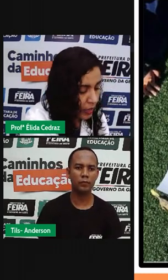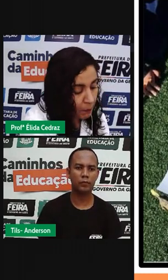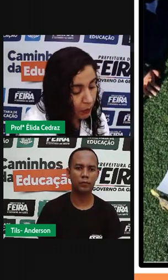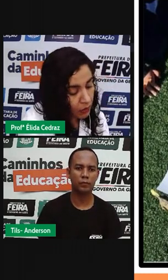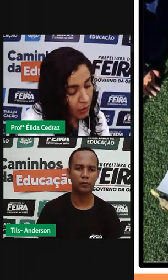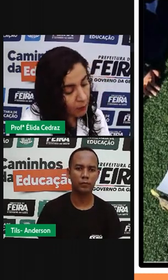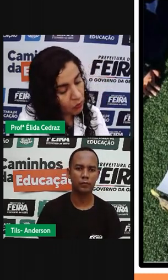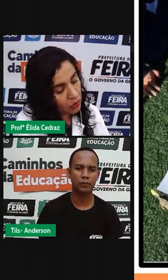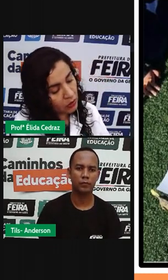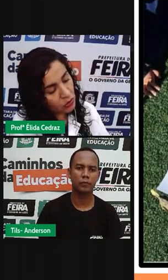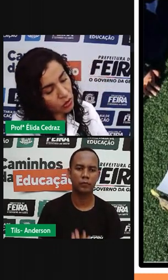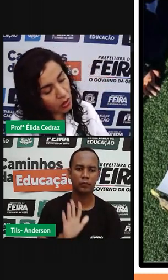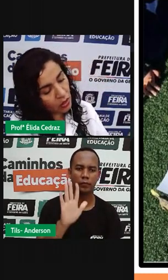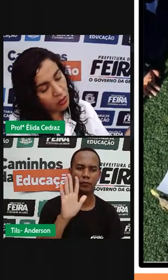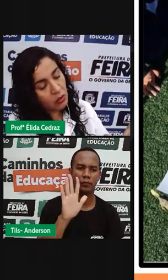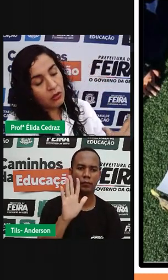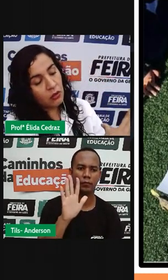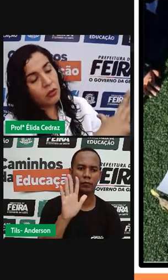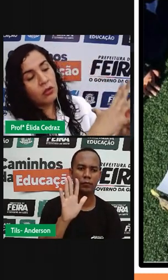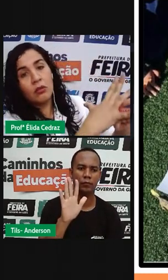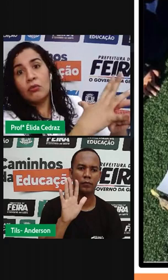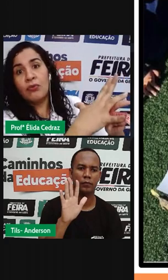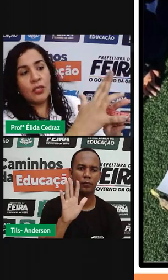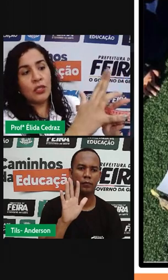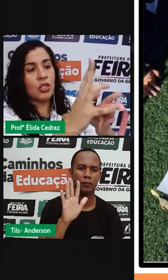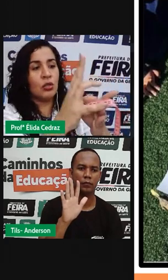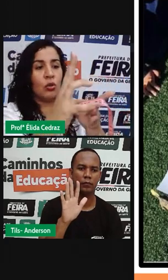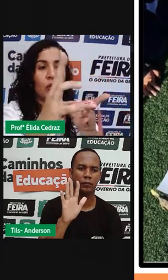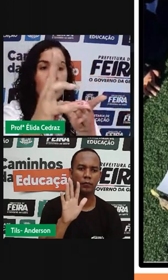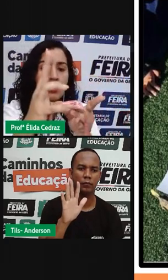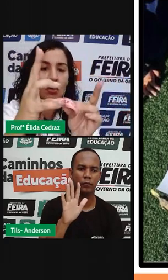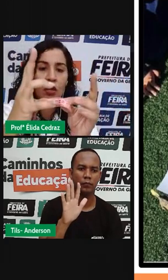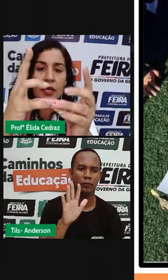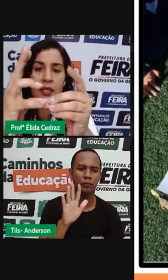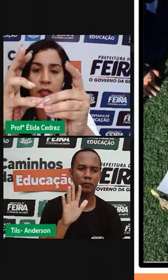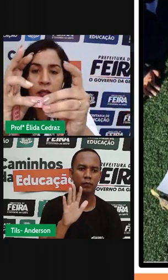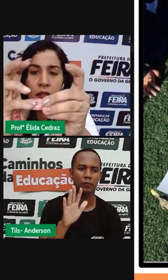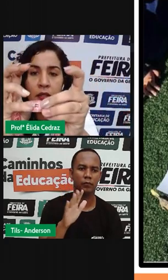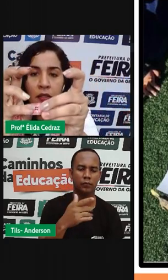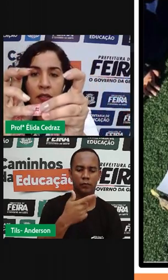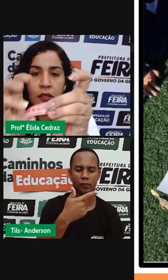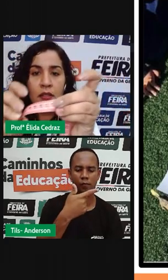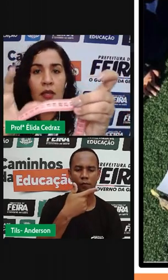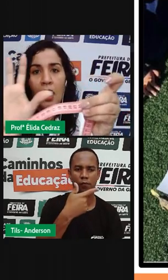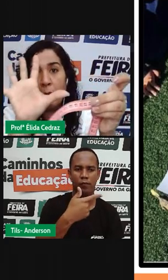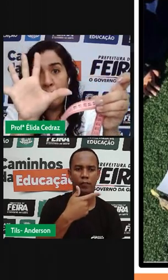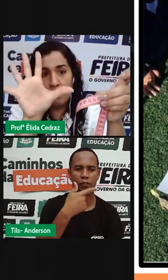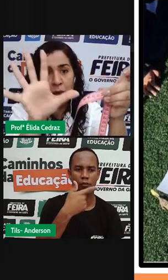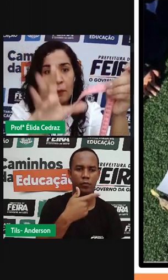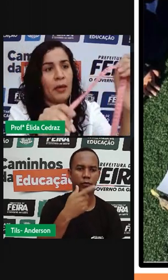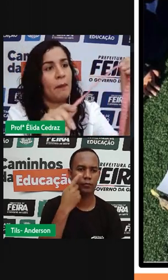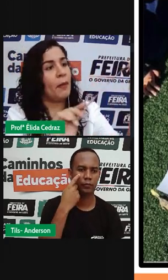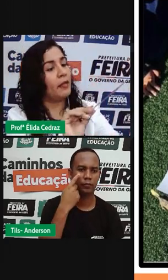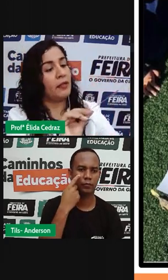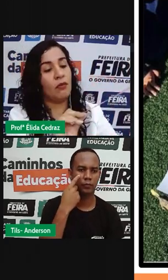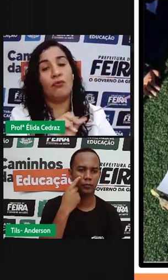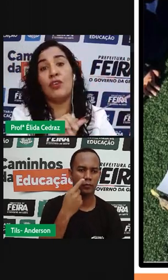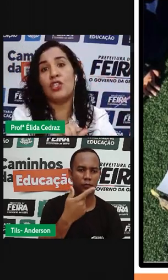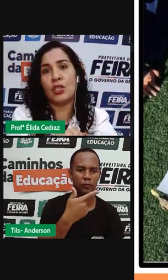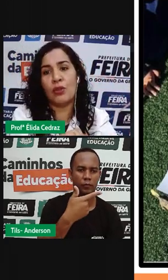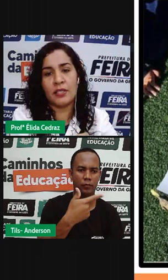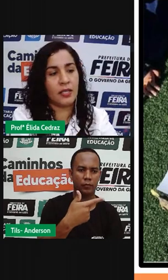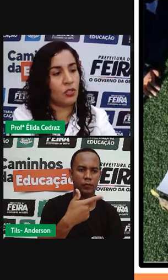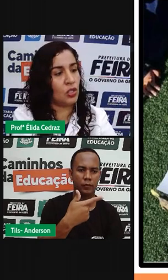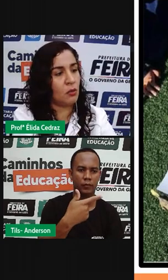A pró tem a mão grande, olha. 22. Olha aqui. A mão da pró bem aberta tem